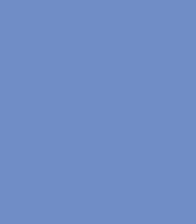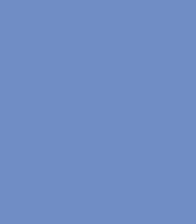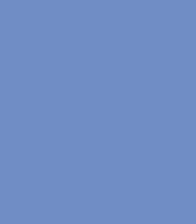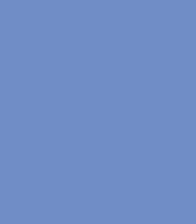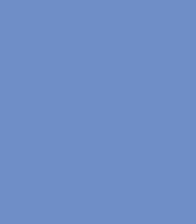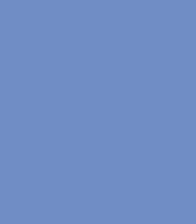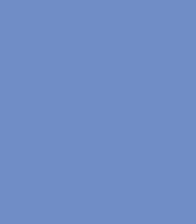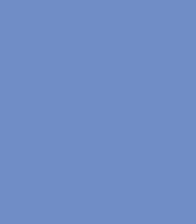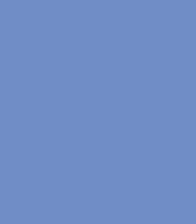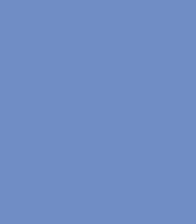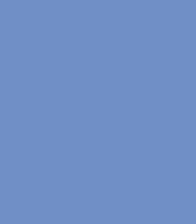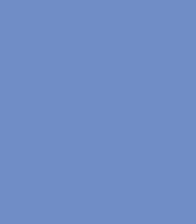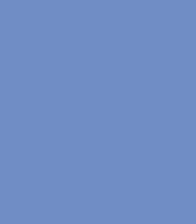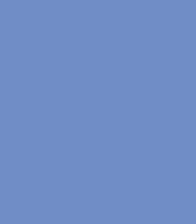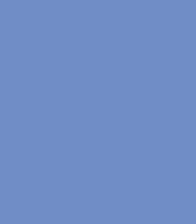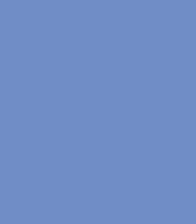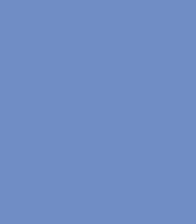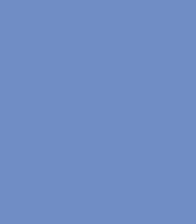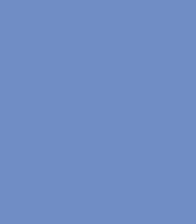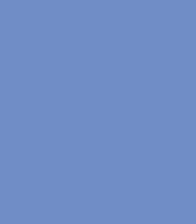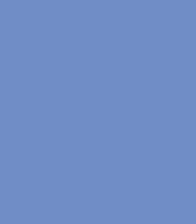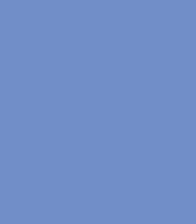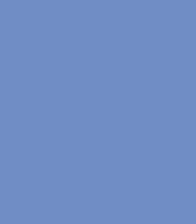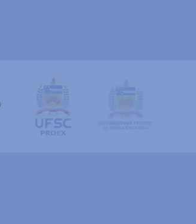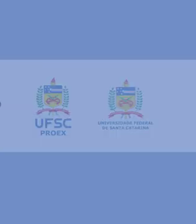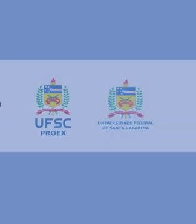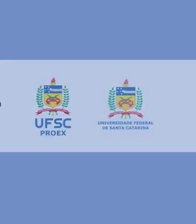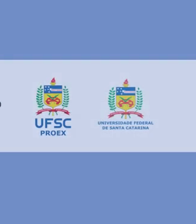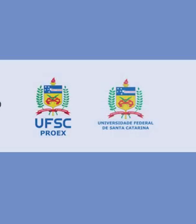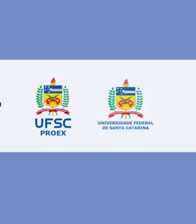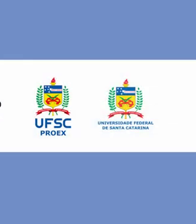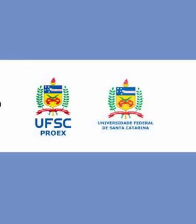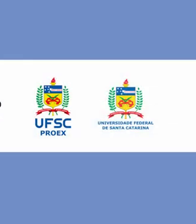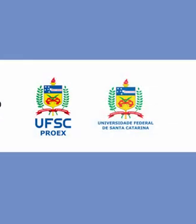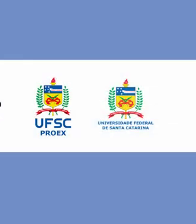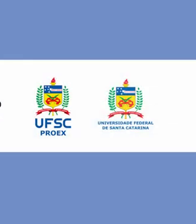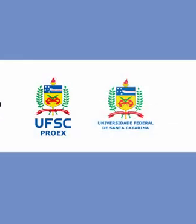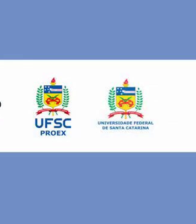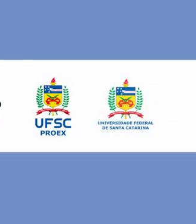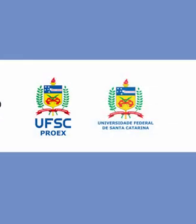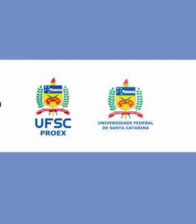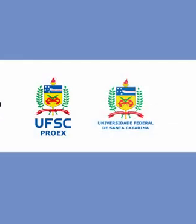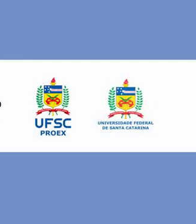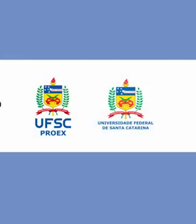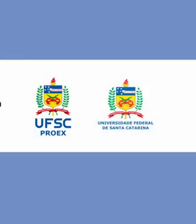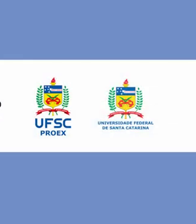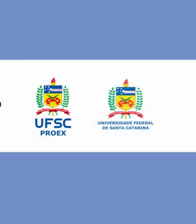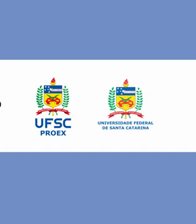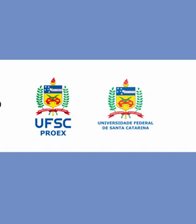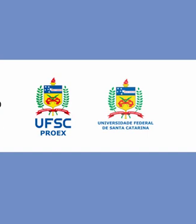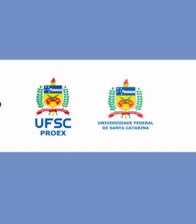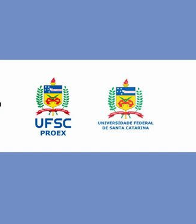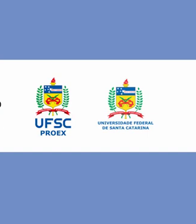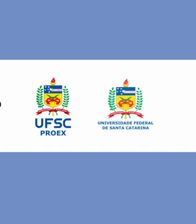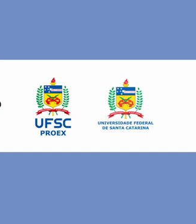e Legendas por Quintena